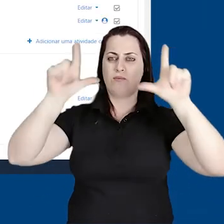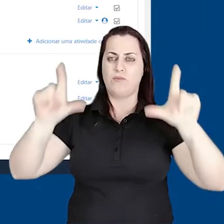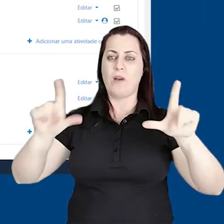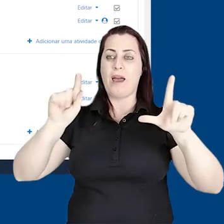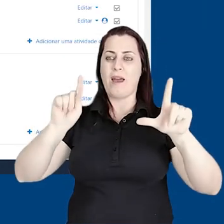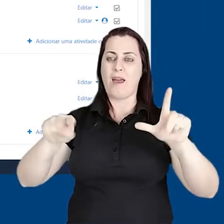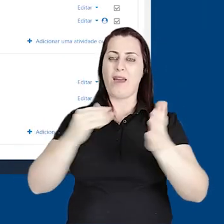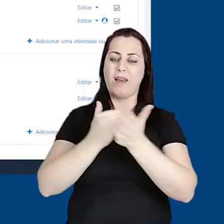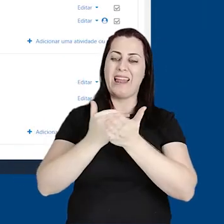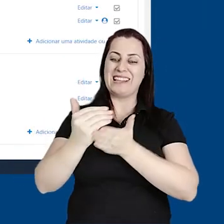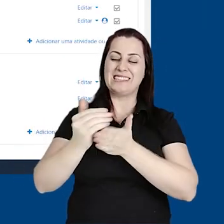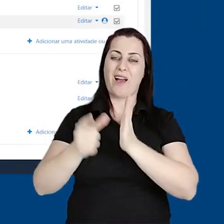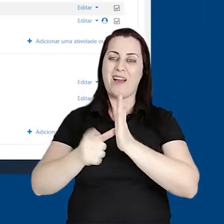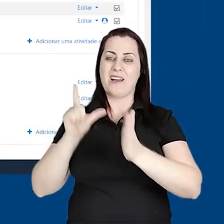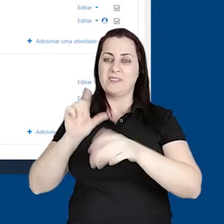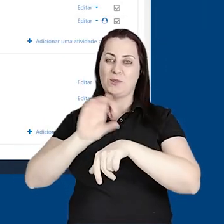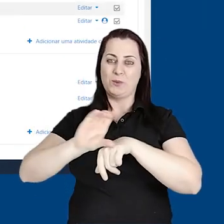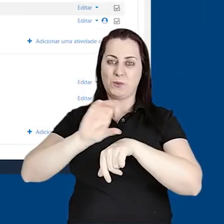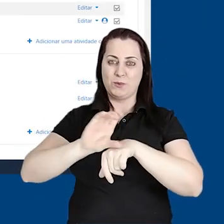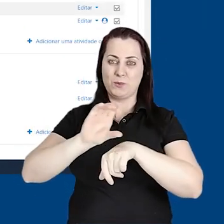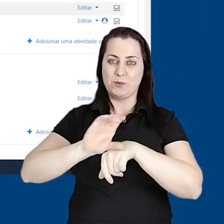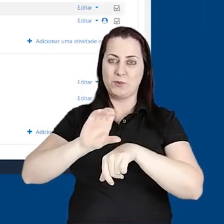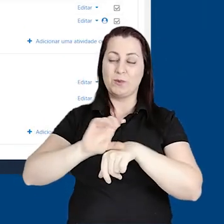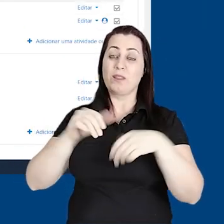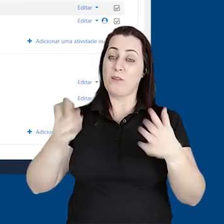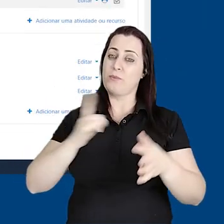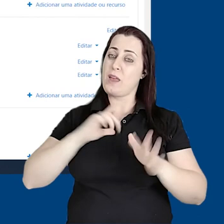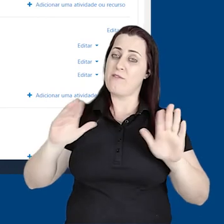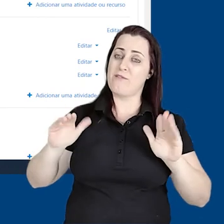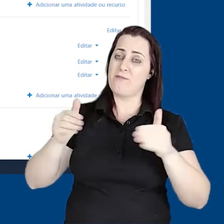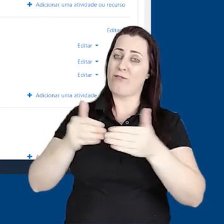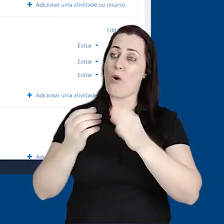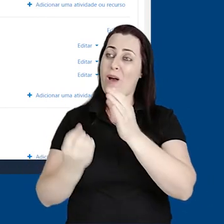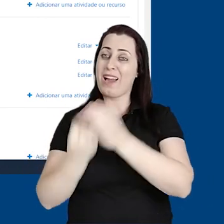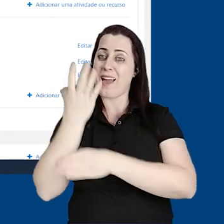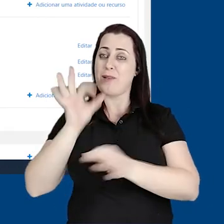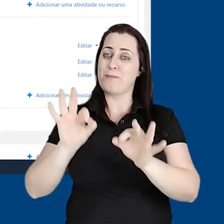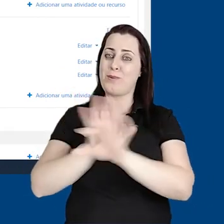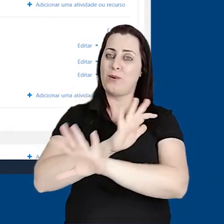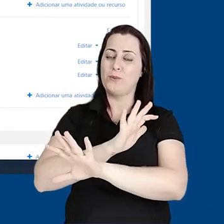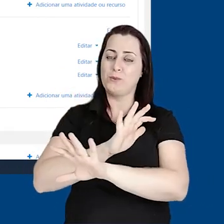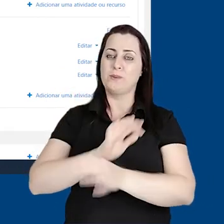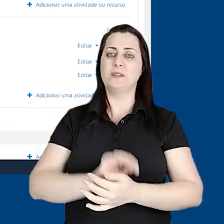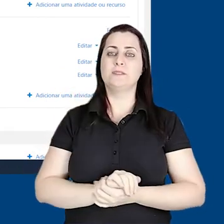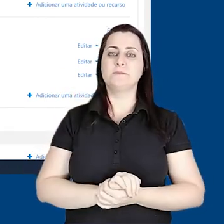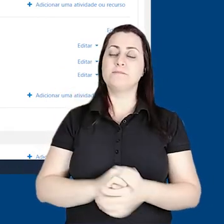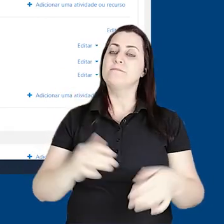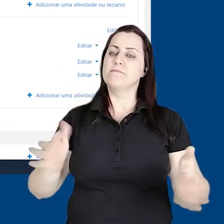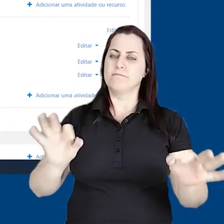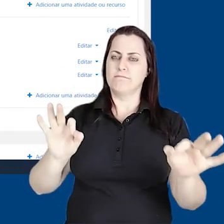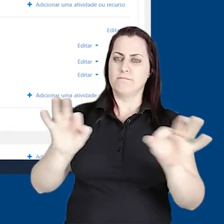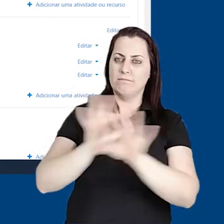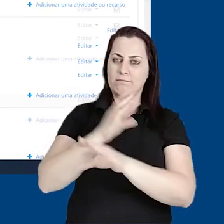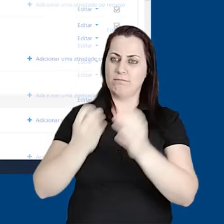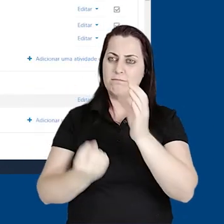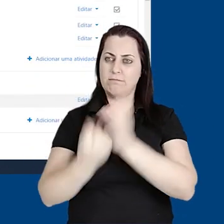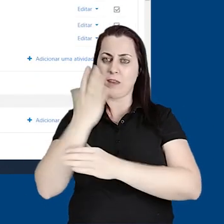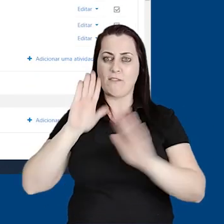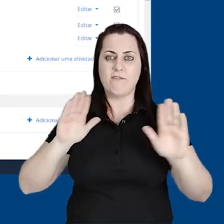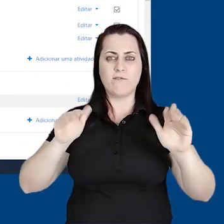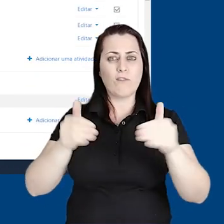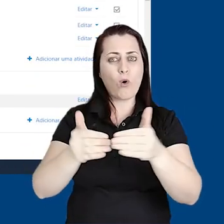clicar sobre ele. Isso me leva à página inicial do curso ou disciplina, onde eu tenho o meu fórum criado aqui.